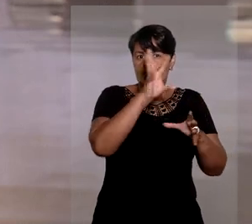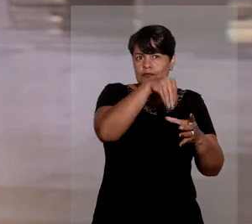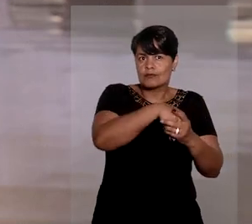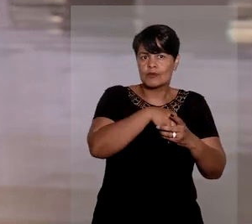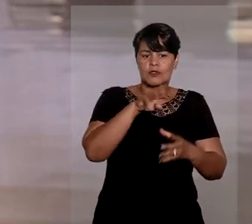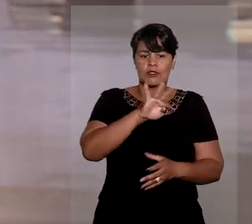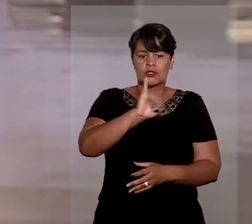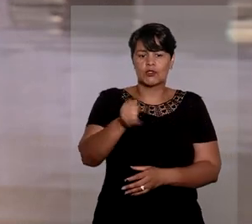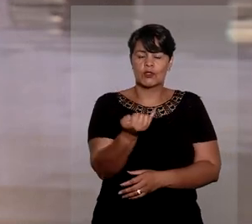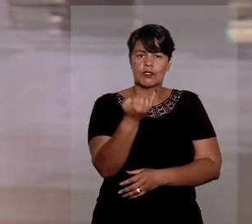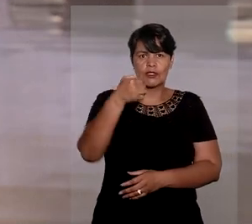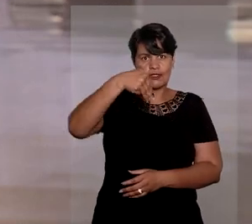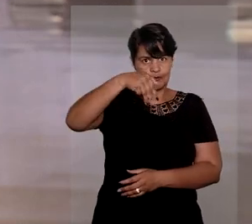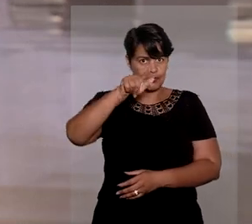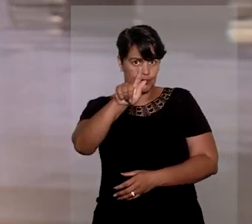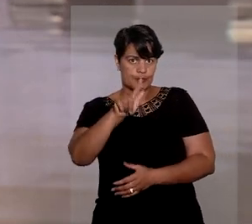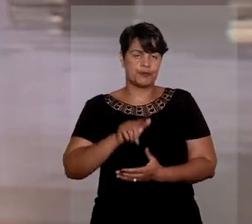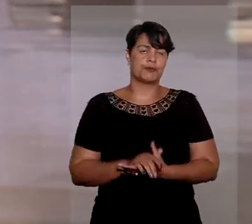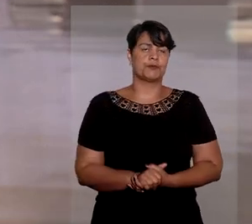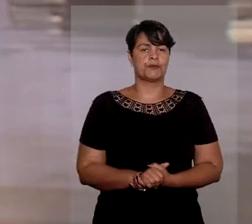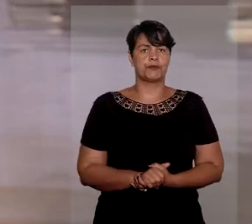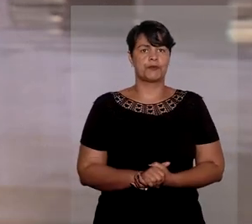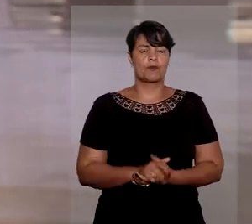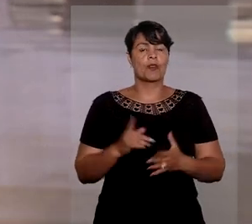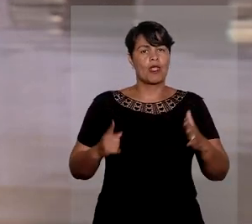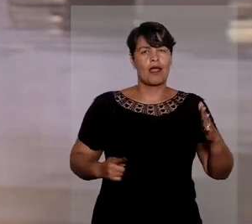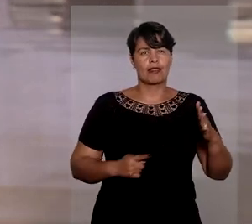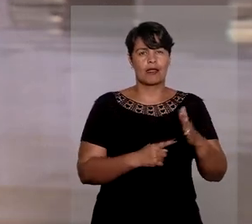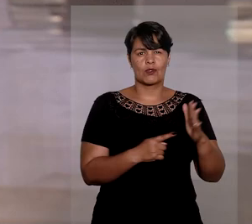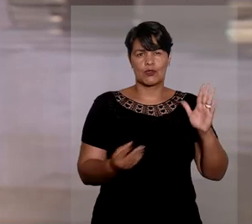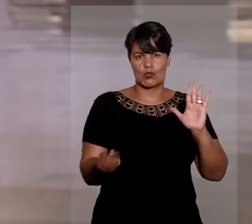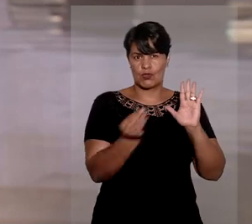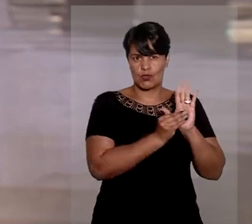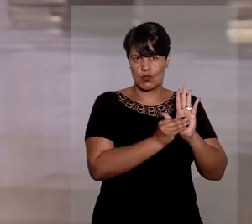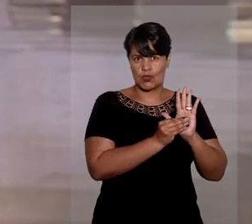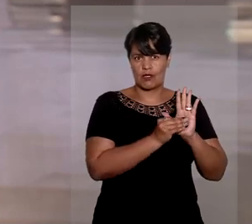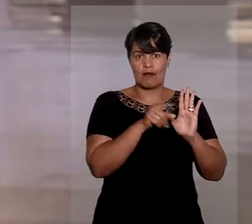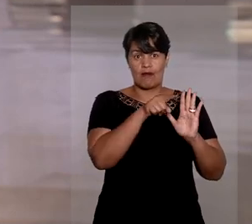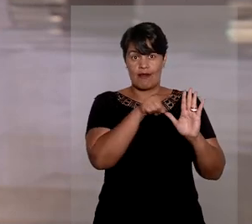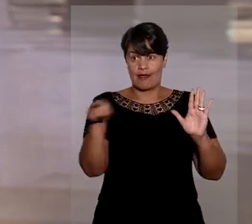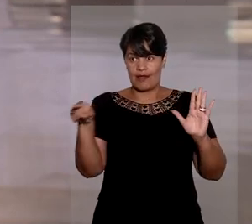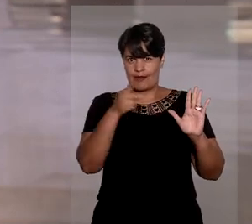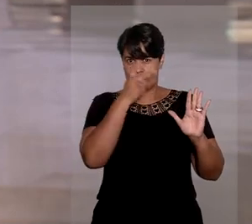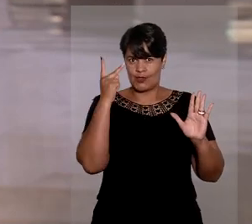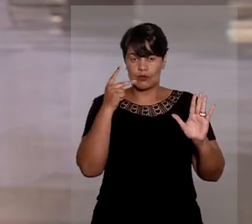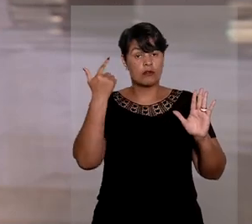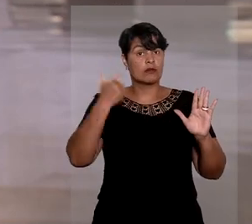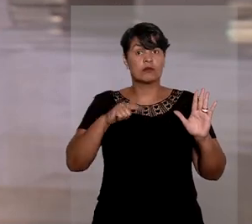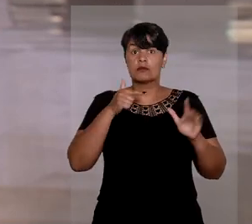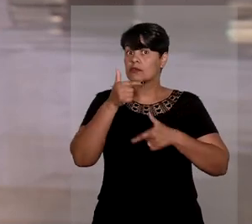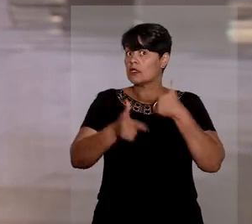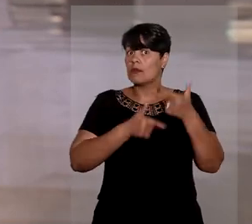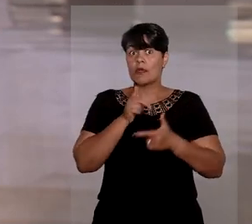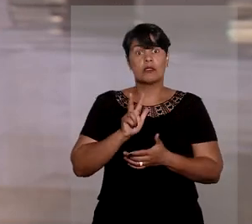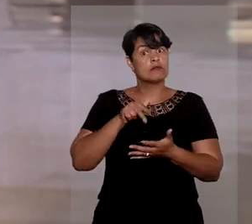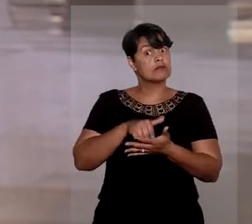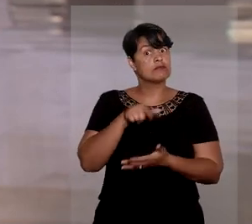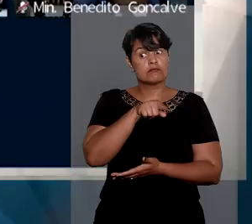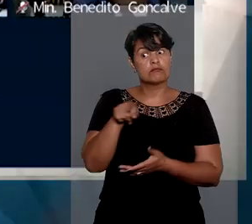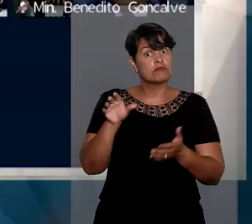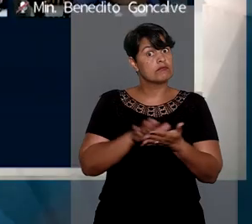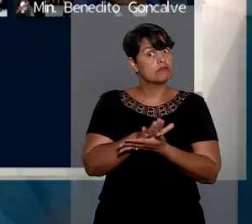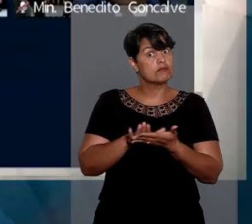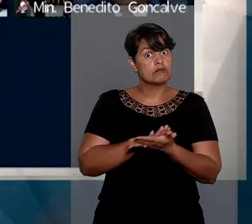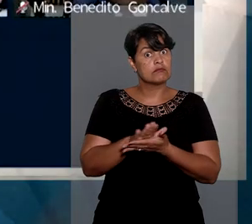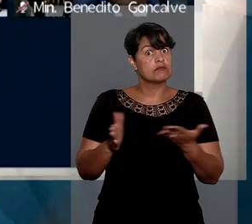constitucional. A denúncia aponta que os parentes do desembargador não exerciam regularmente as atividades pelas quais eram pagos.